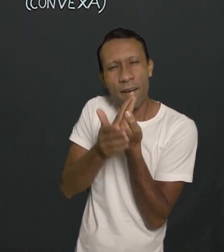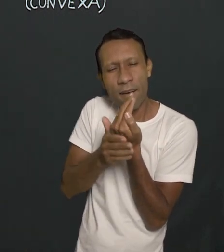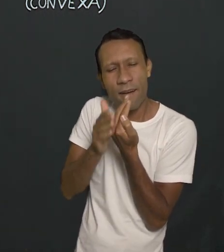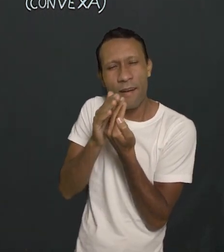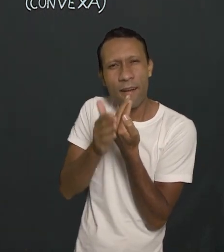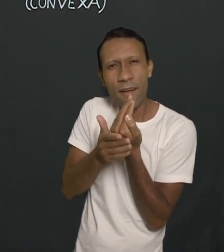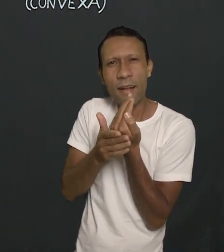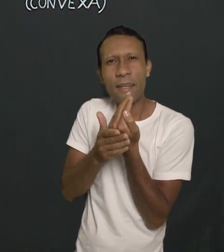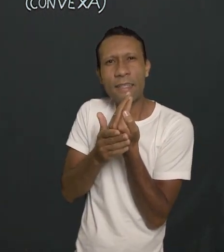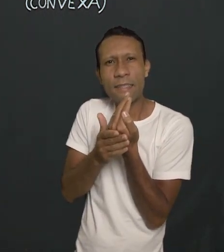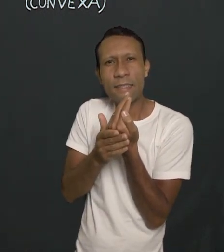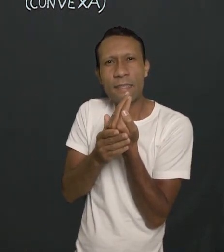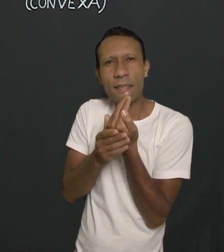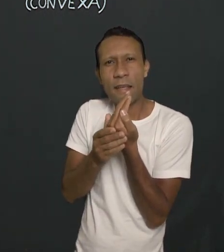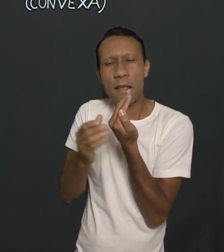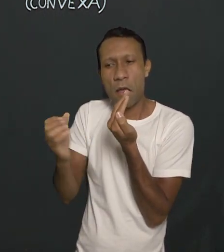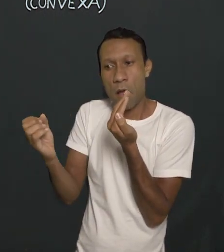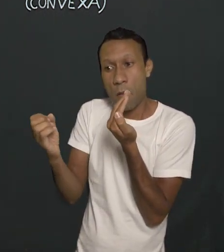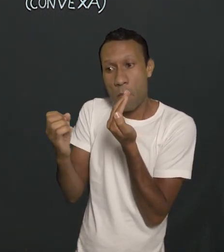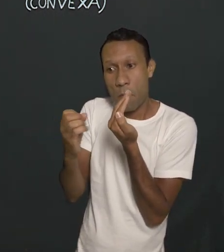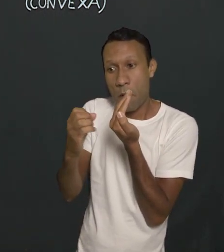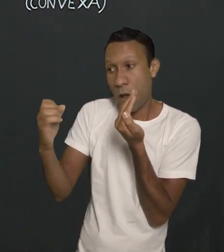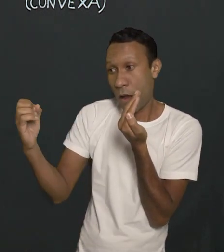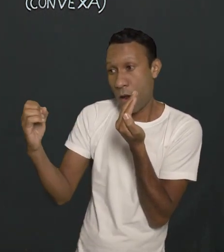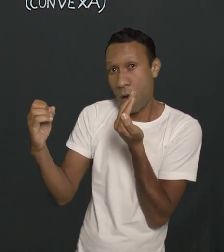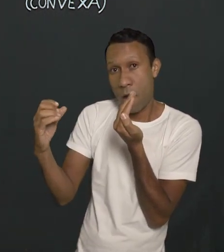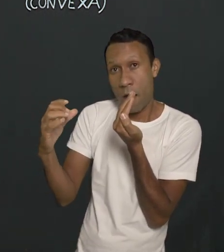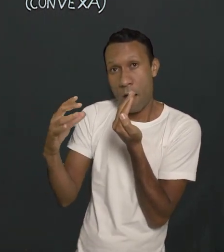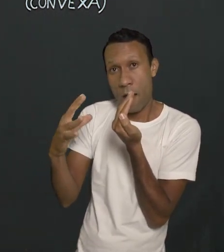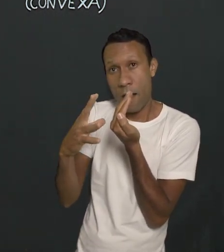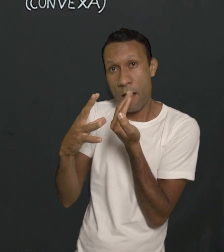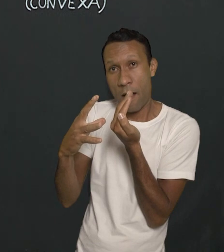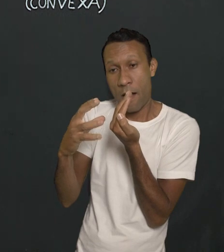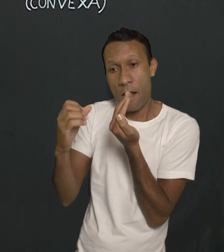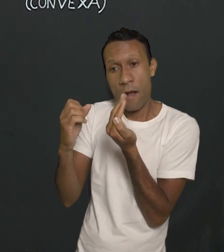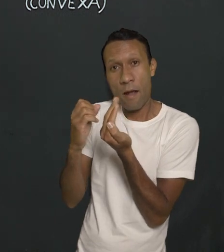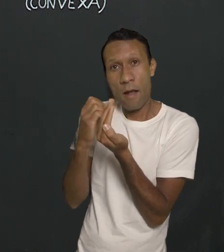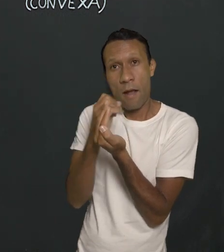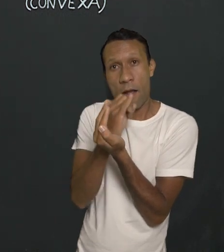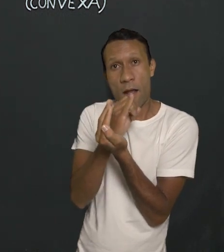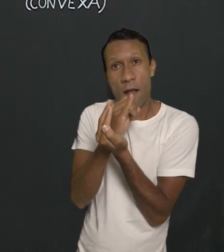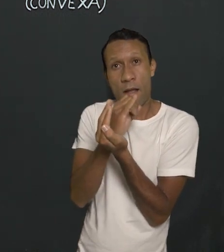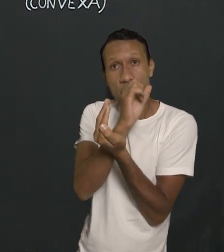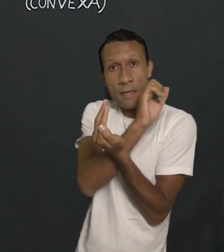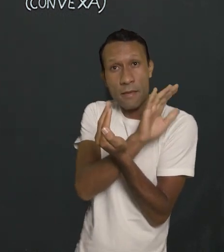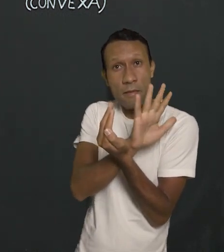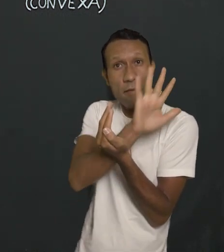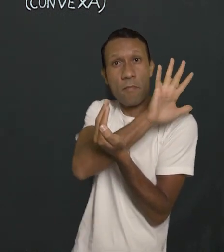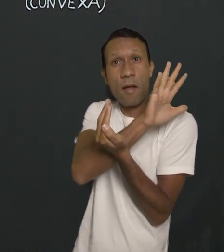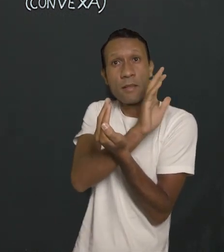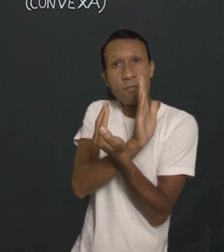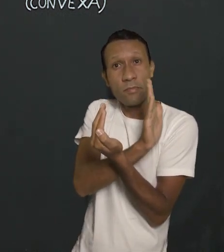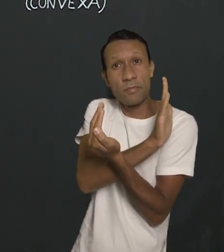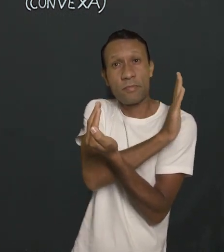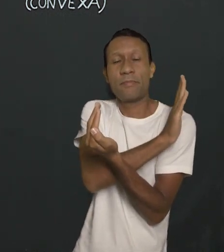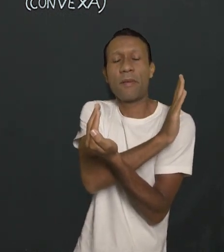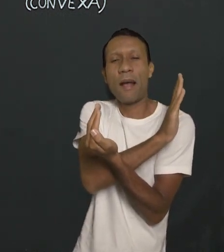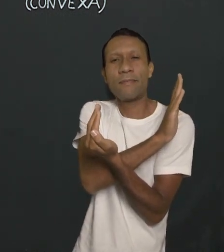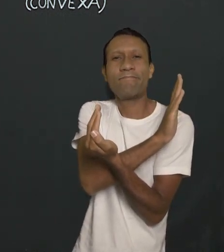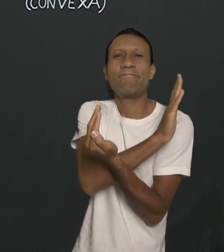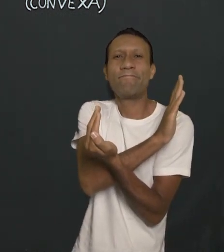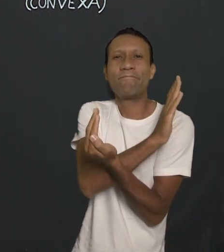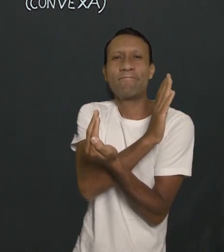o olho do hipermétrope, ao invés da imagem se formar lá na retina, lá no fundo, ela forma mais atrás. Mas,